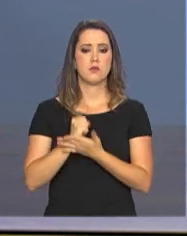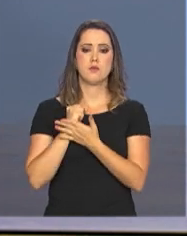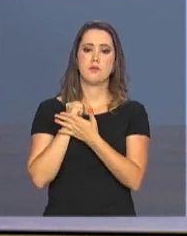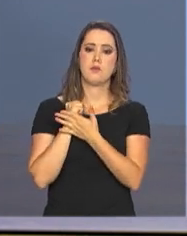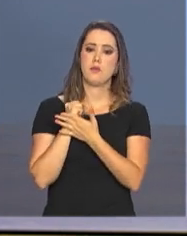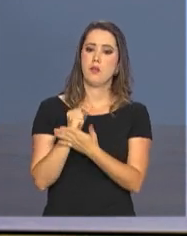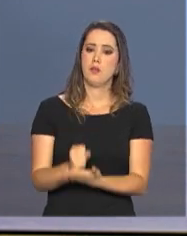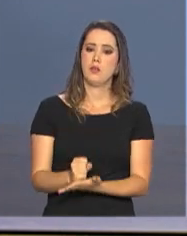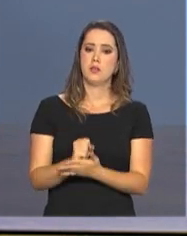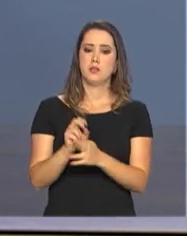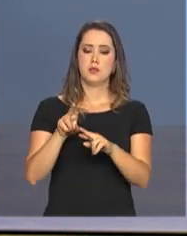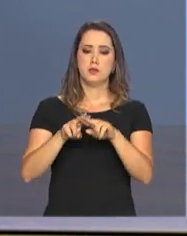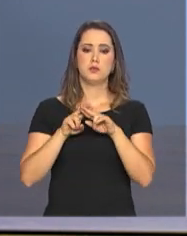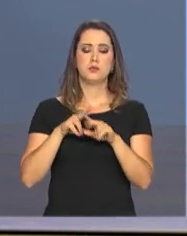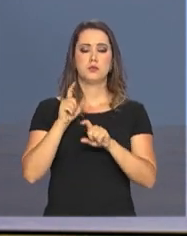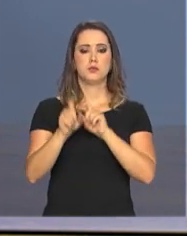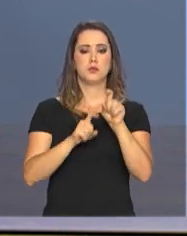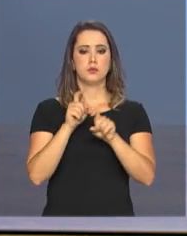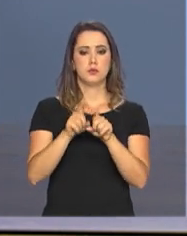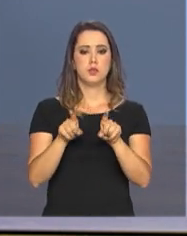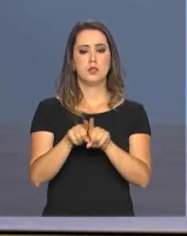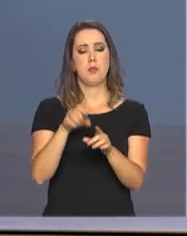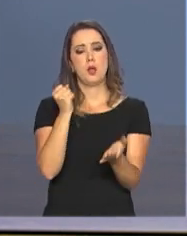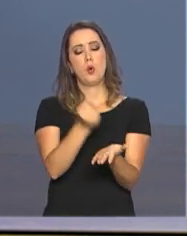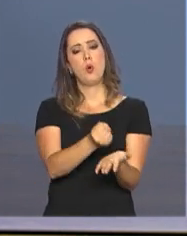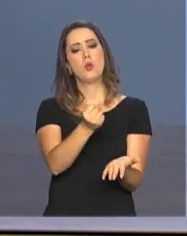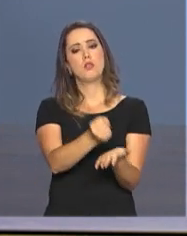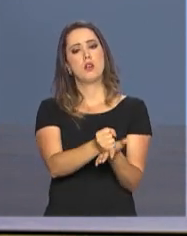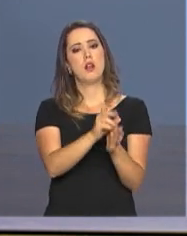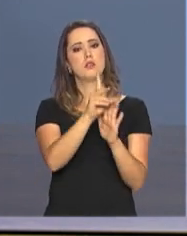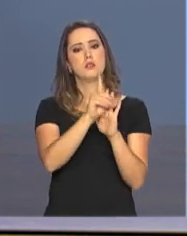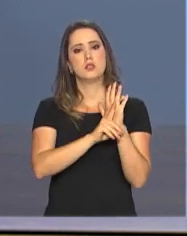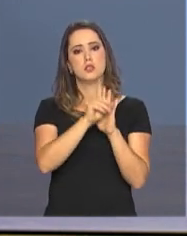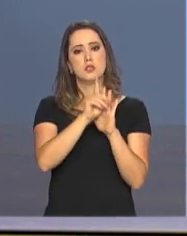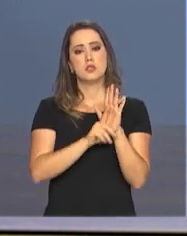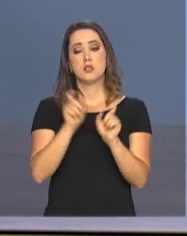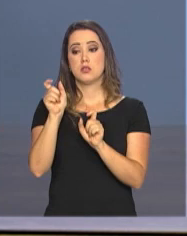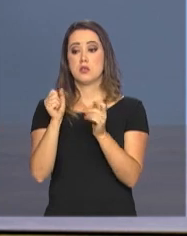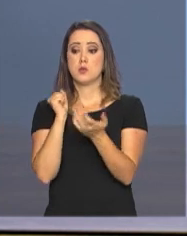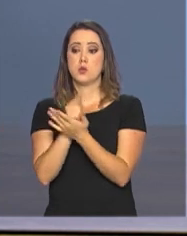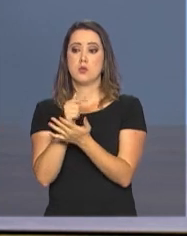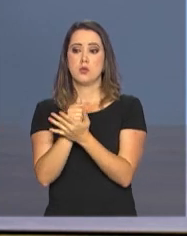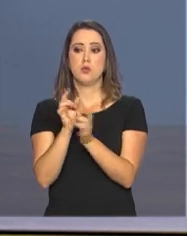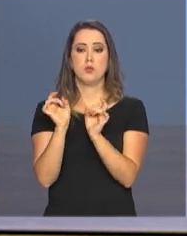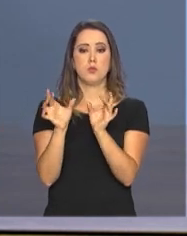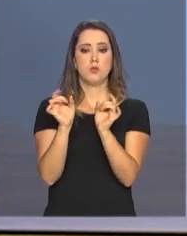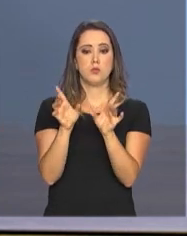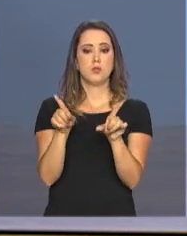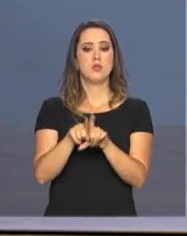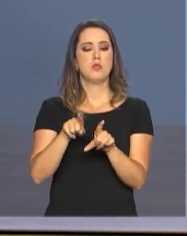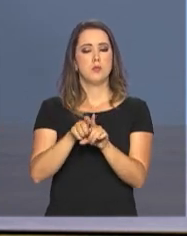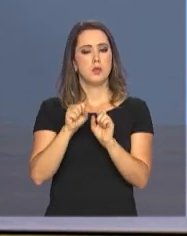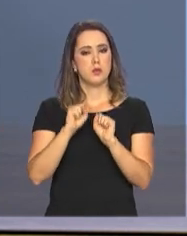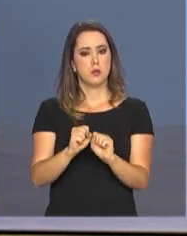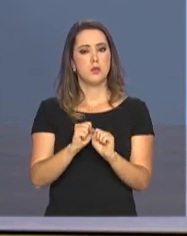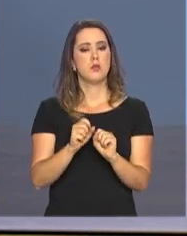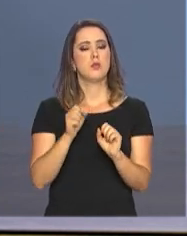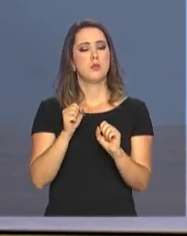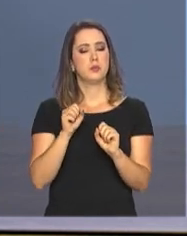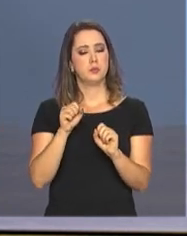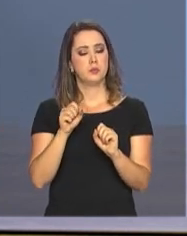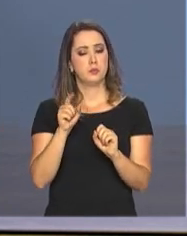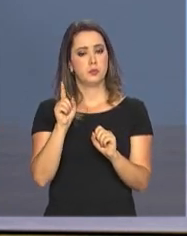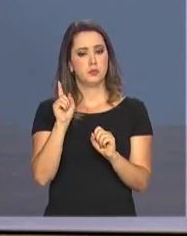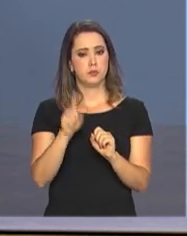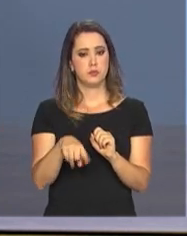por forma eletrônica, mas as questões de contratos, de direito consumidor e tudo mais, isso também está sendo objeto de